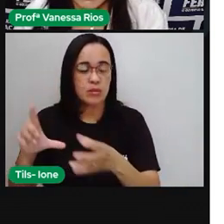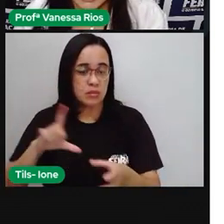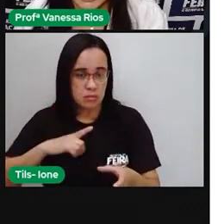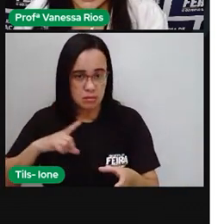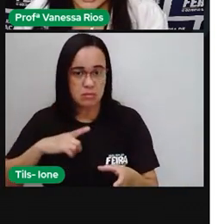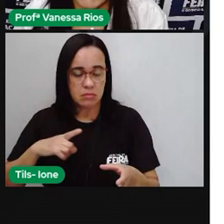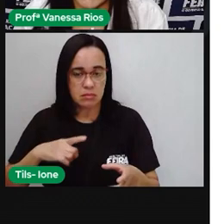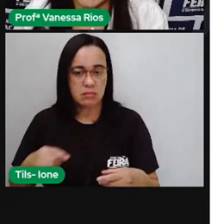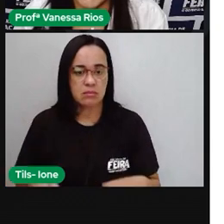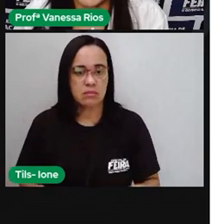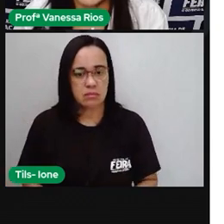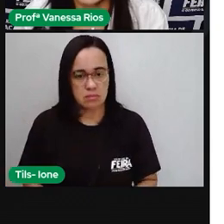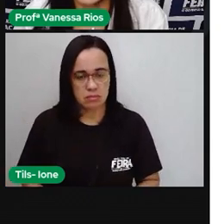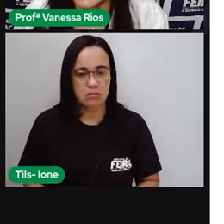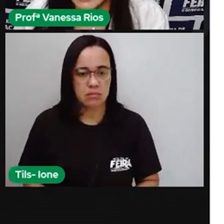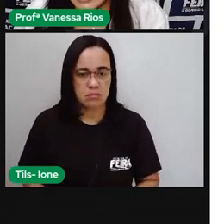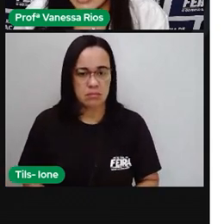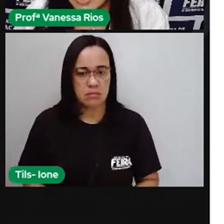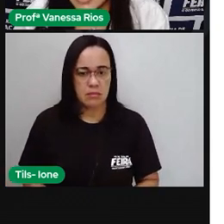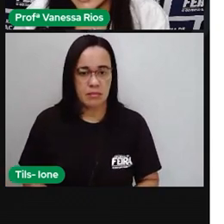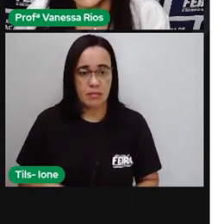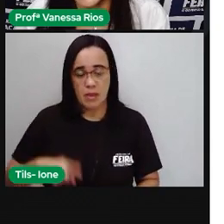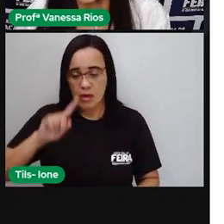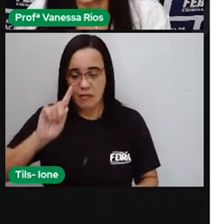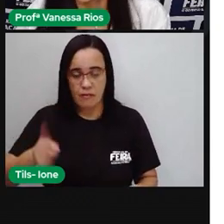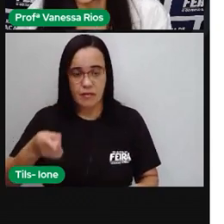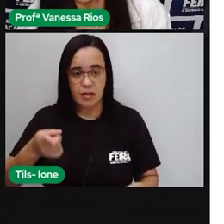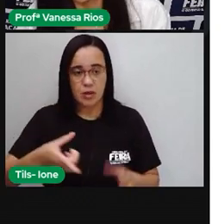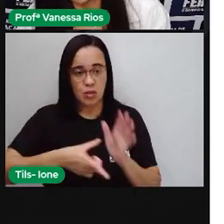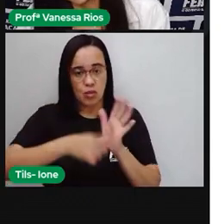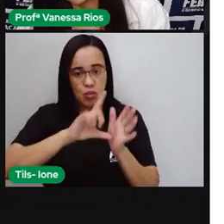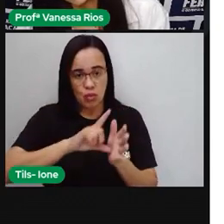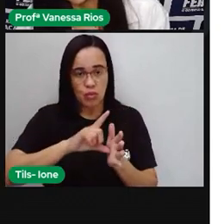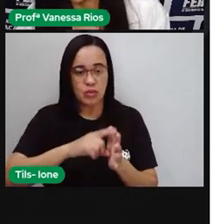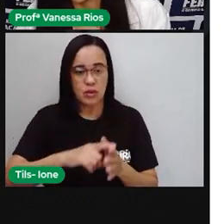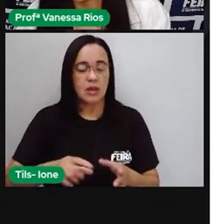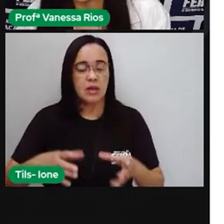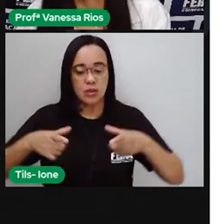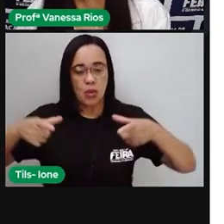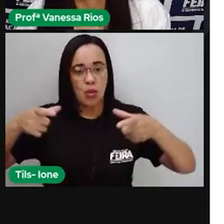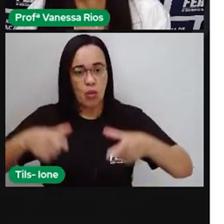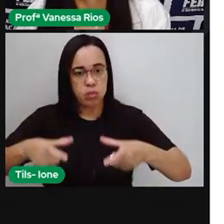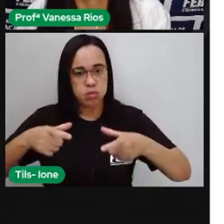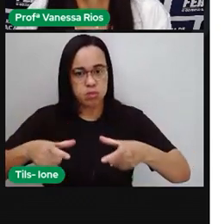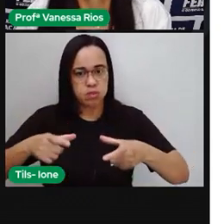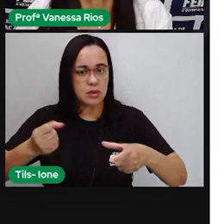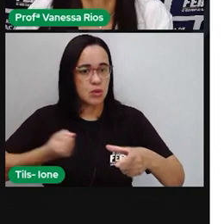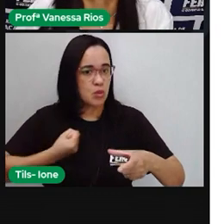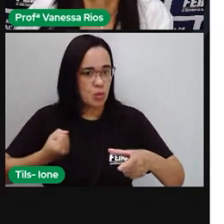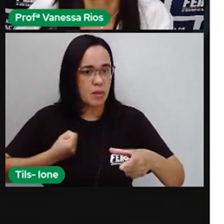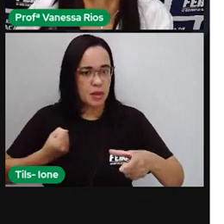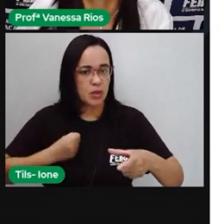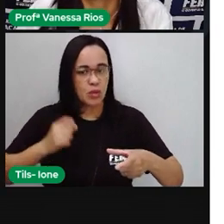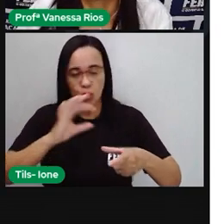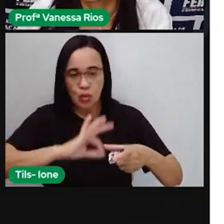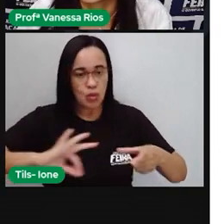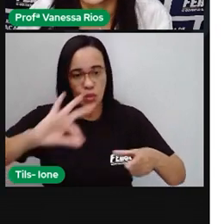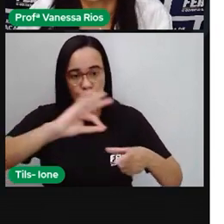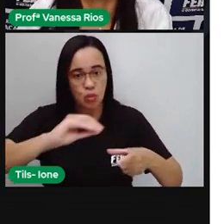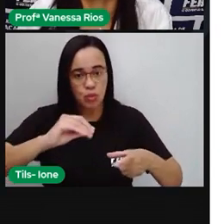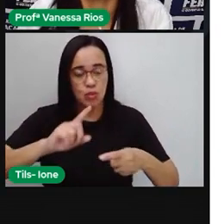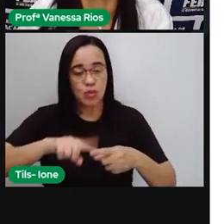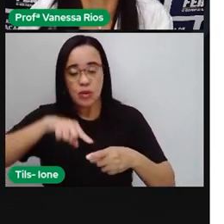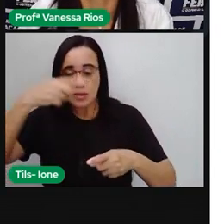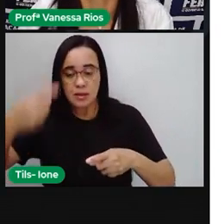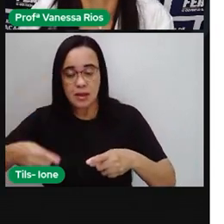vírgula nós temos números inteiros. Depois da vírgula, nós temos números aí que estão divididos,